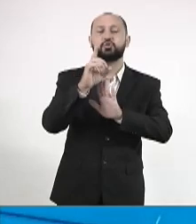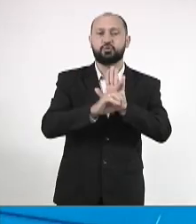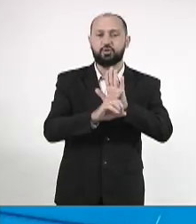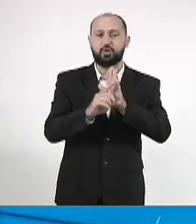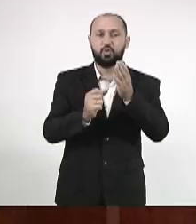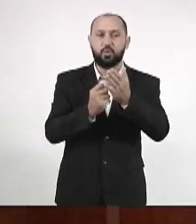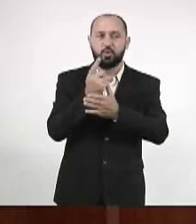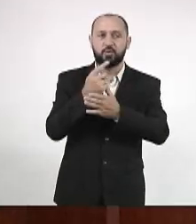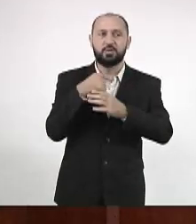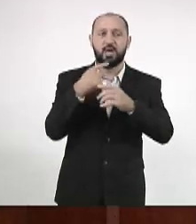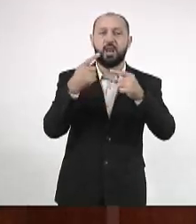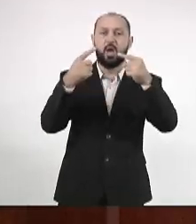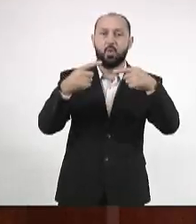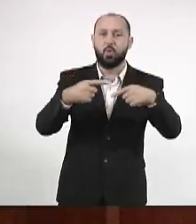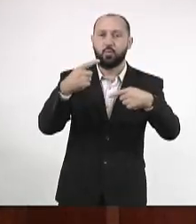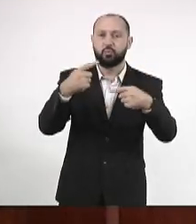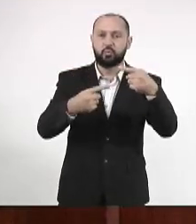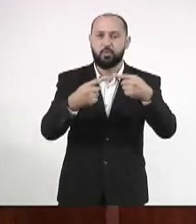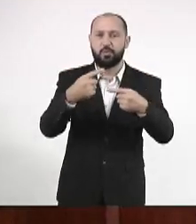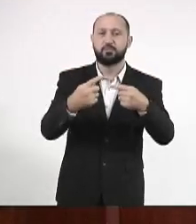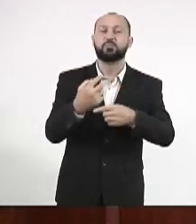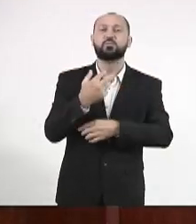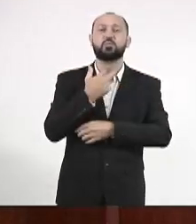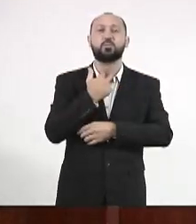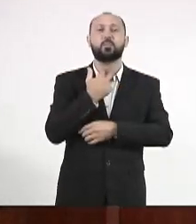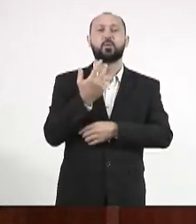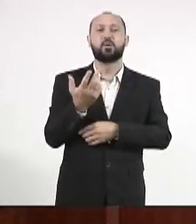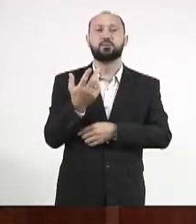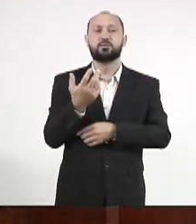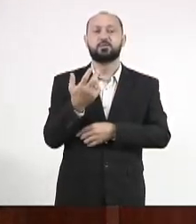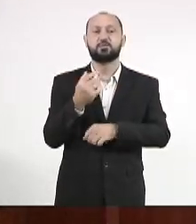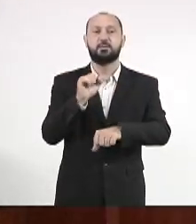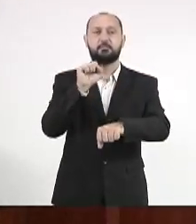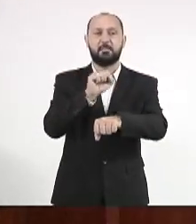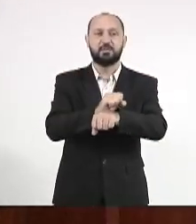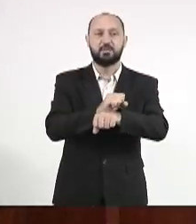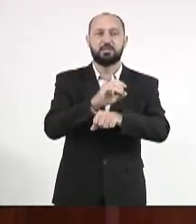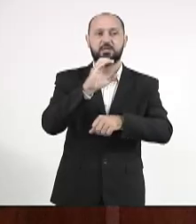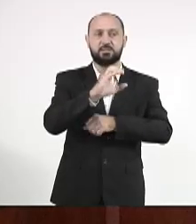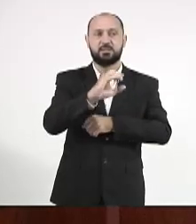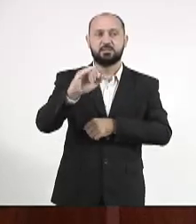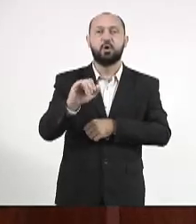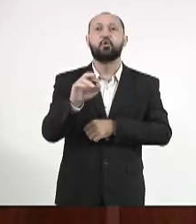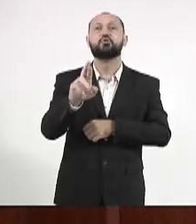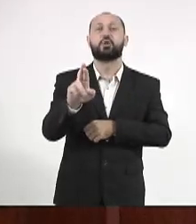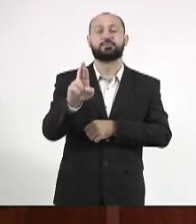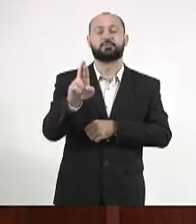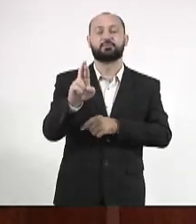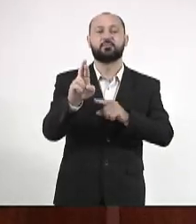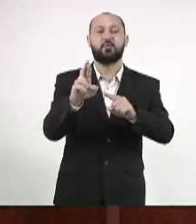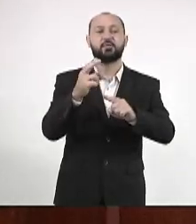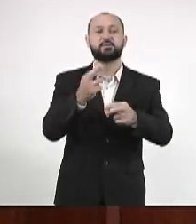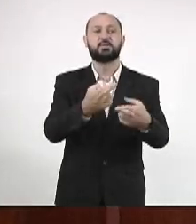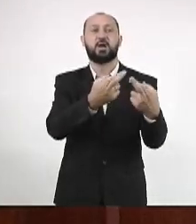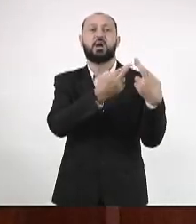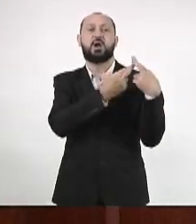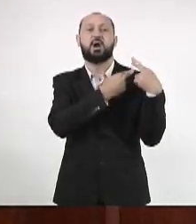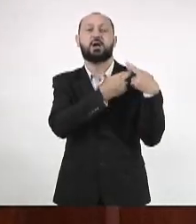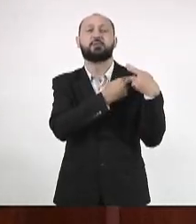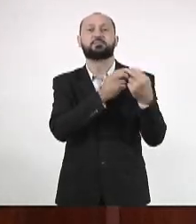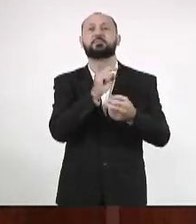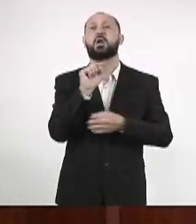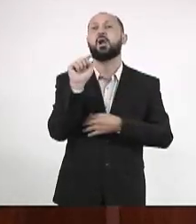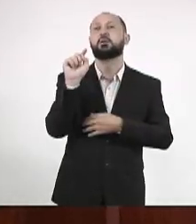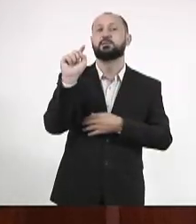eu estava dizendo, ela é concorrente. Então, não pode a gente barrar na CCJ, dizer que é responsabilidade